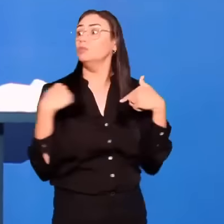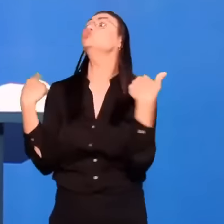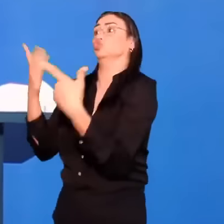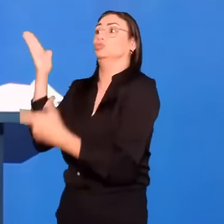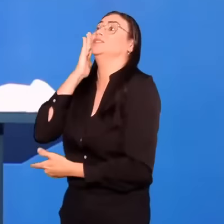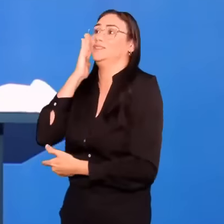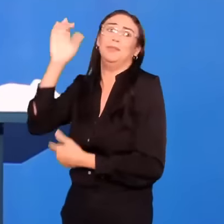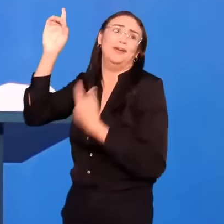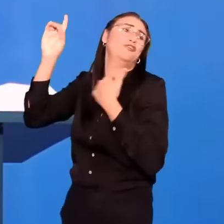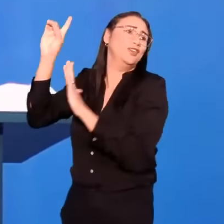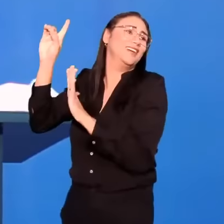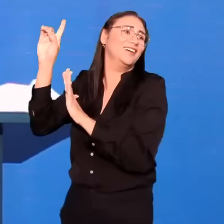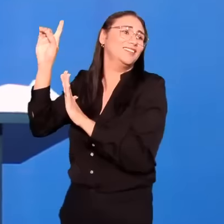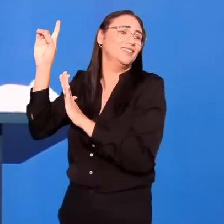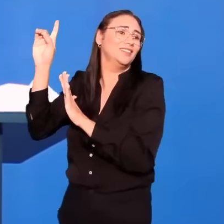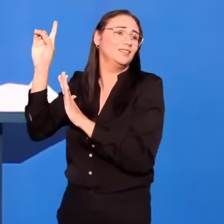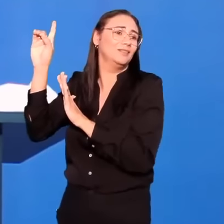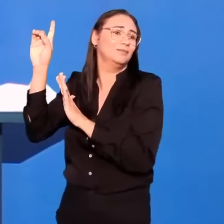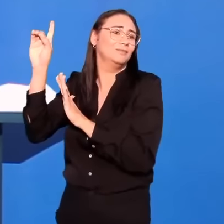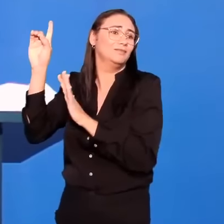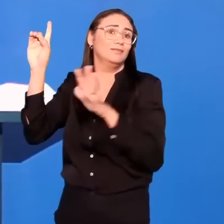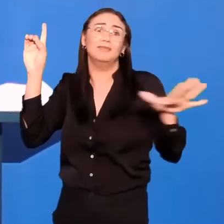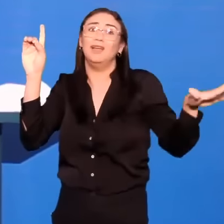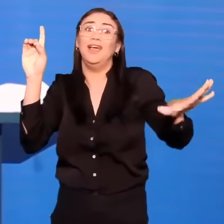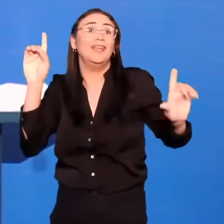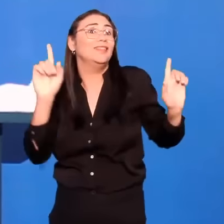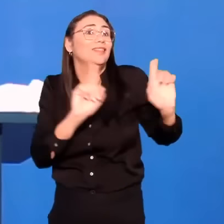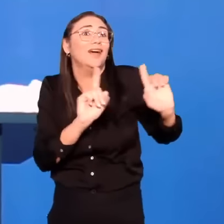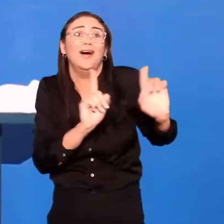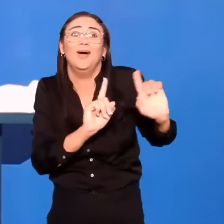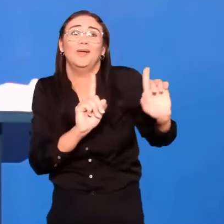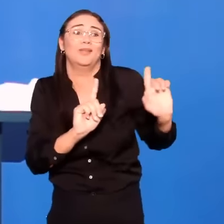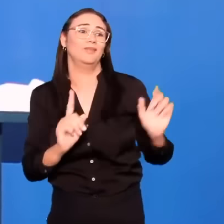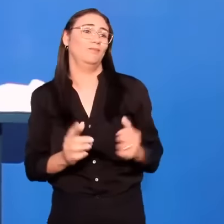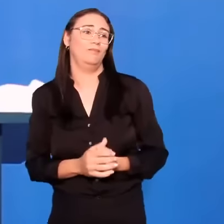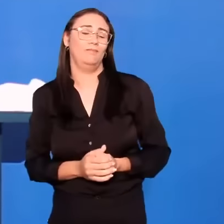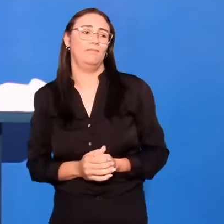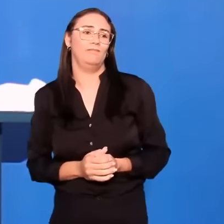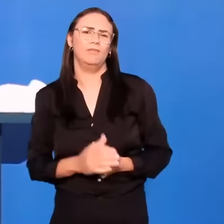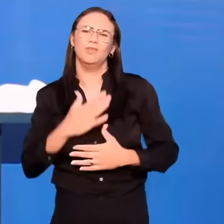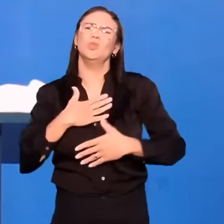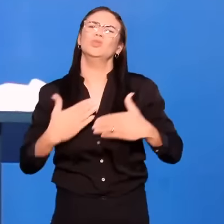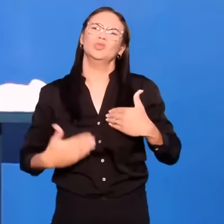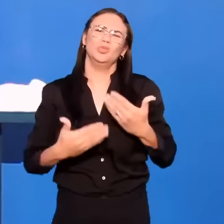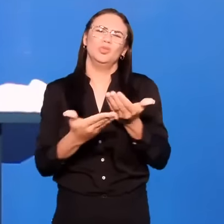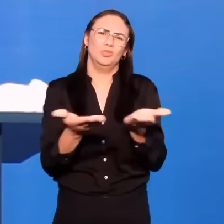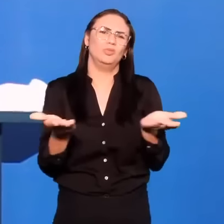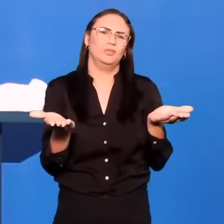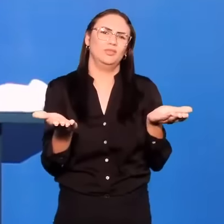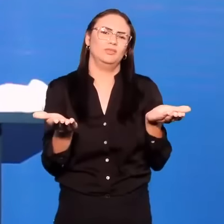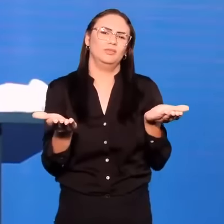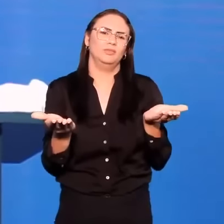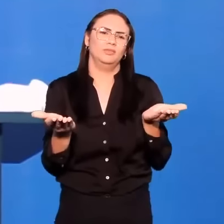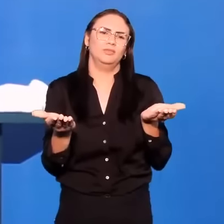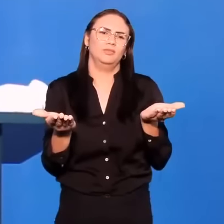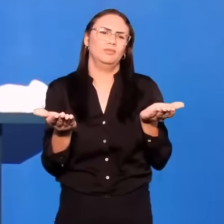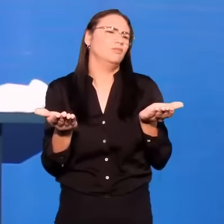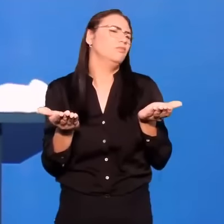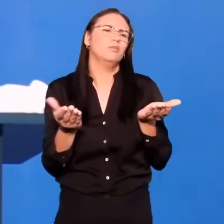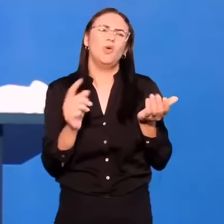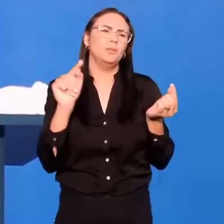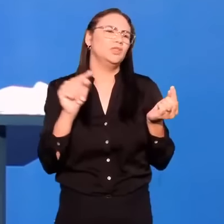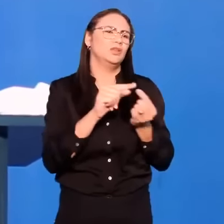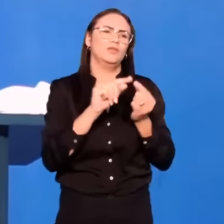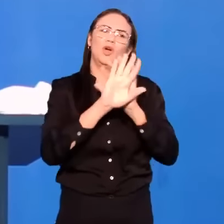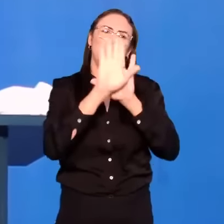qual é a vontade de Deus. Use o seu corpo. Para promover a